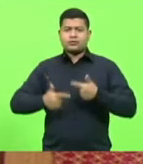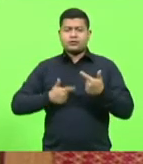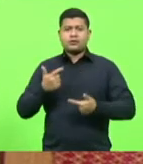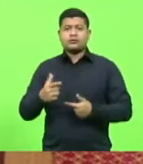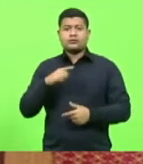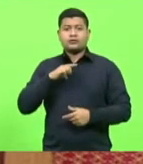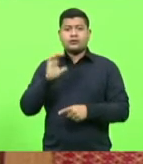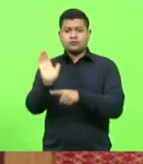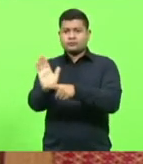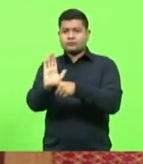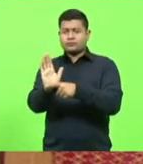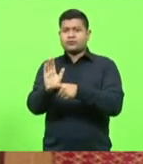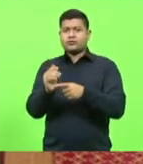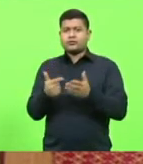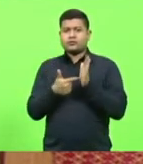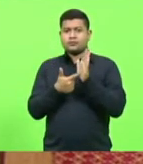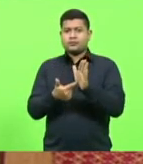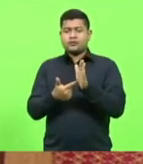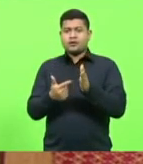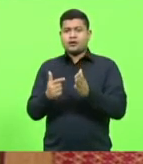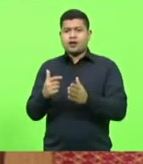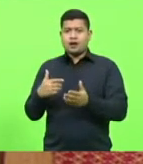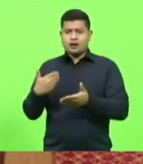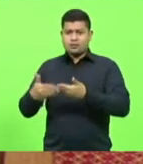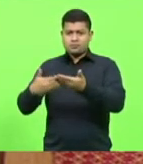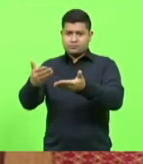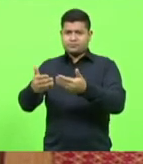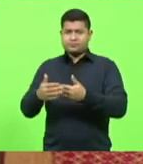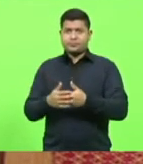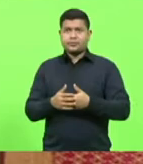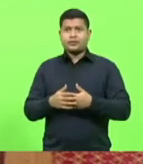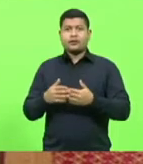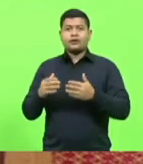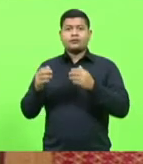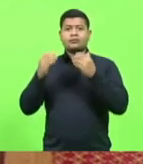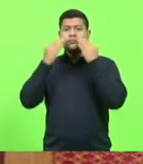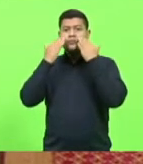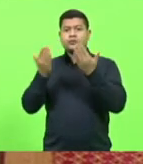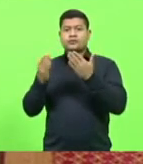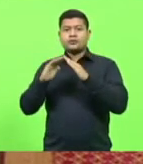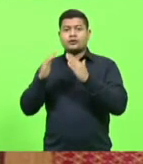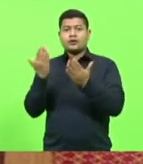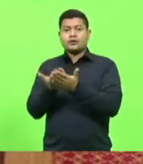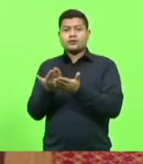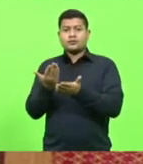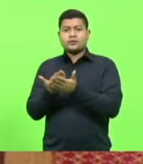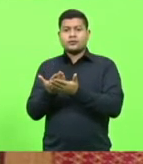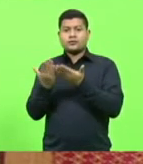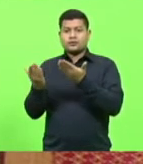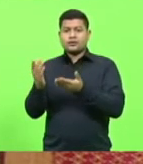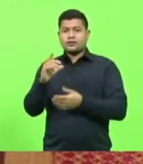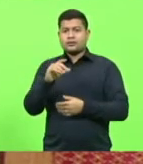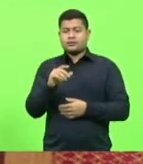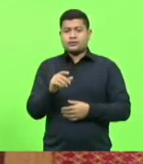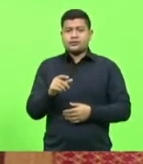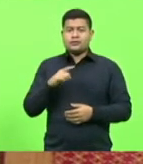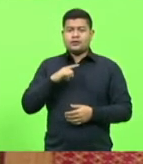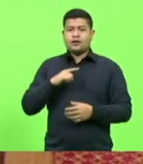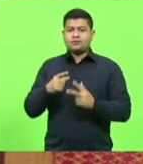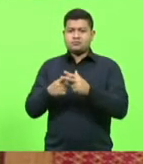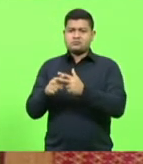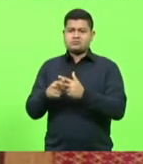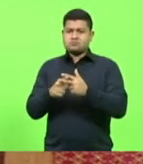vídeo para apresentar nos próximos dias sobre a escola Dona Lili, que teve uma reforma